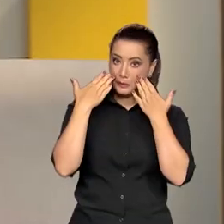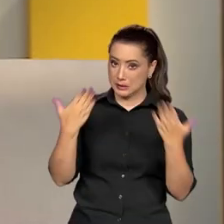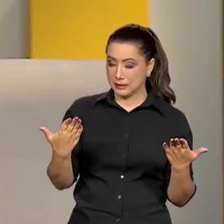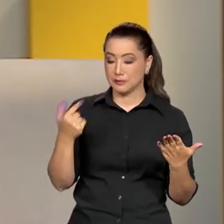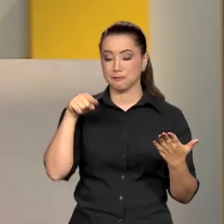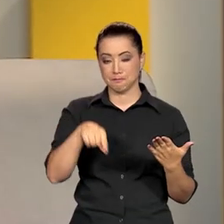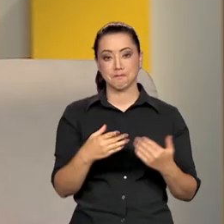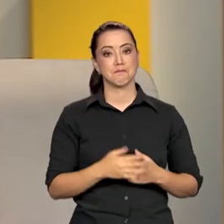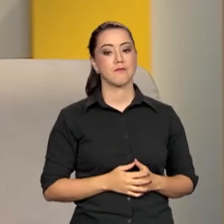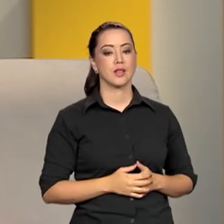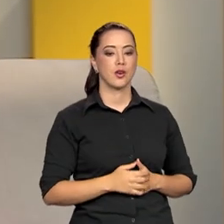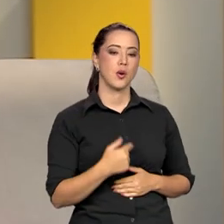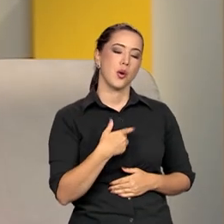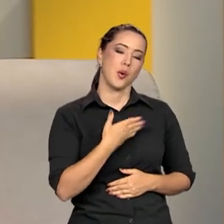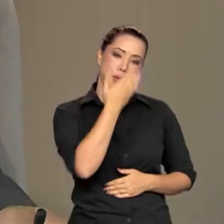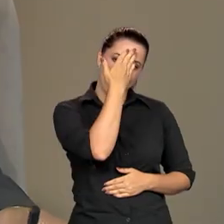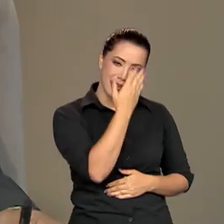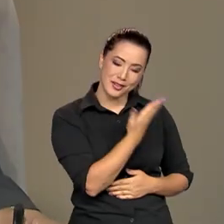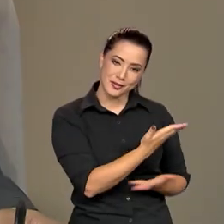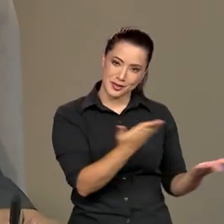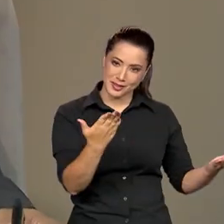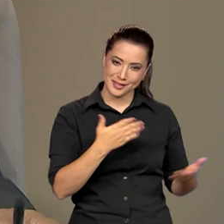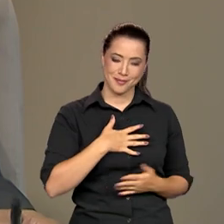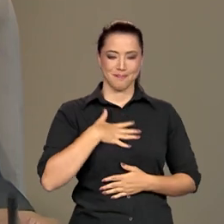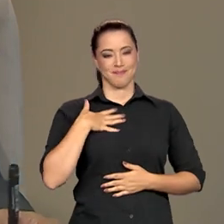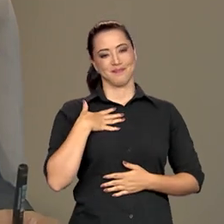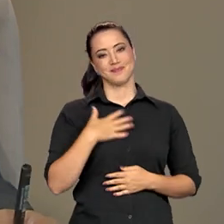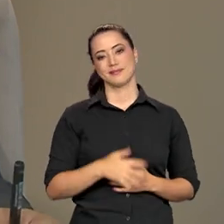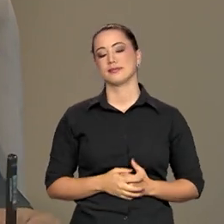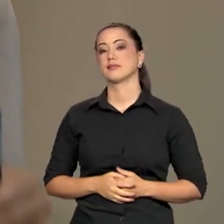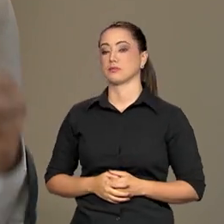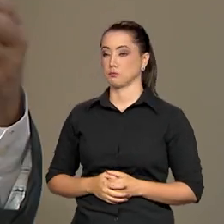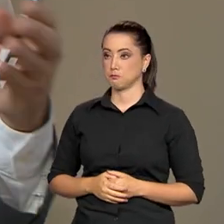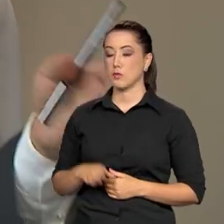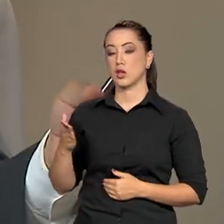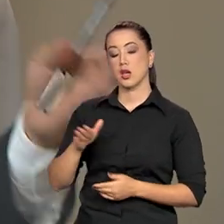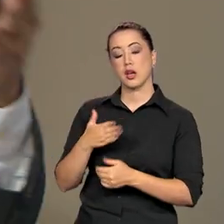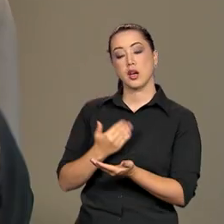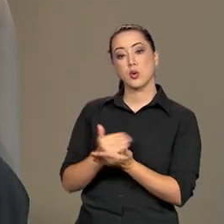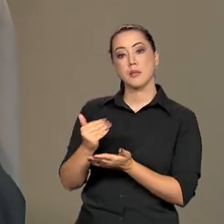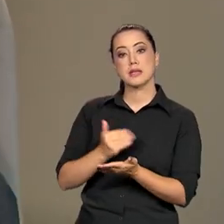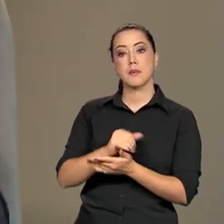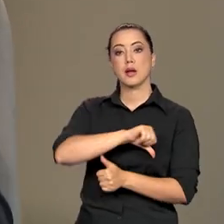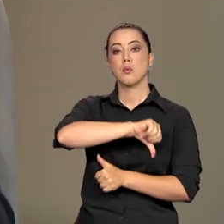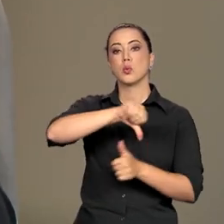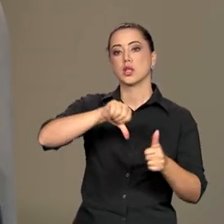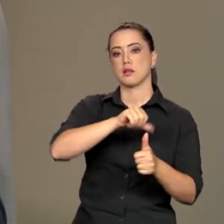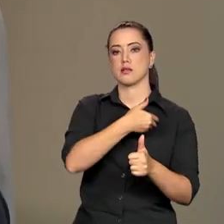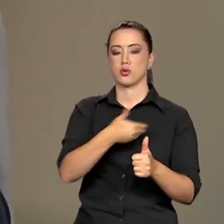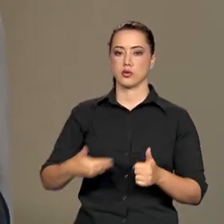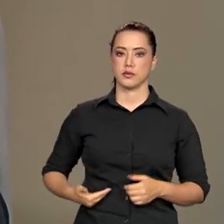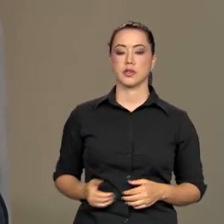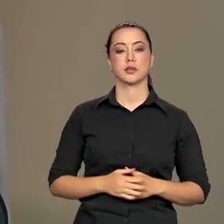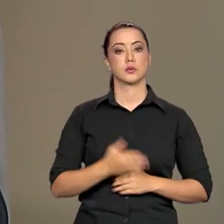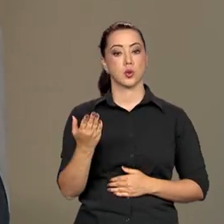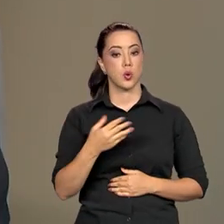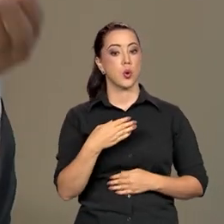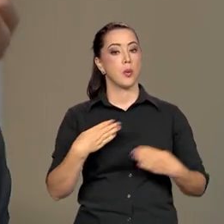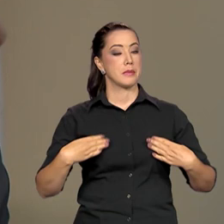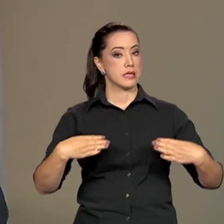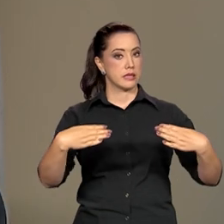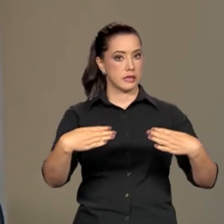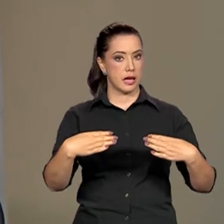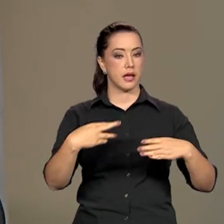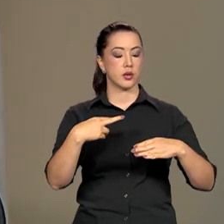Obrigada a vocês pelo convite, é uma honra. Ministra, eu queria começar um pouco pela transição. O Ministério da Igualdade Racial foi